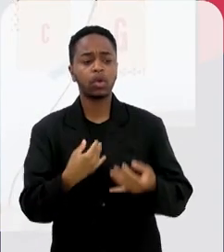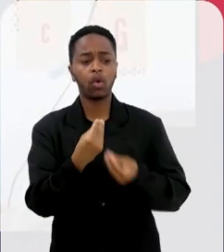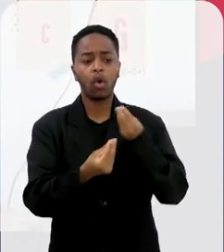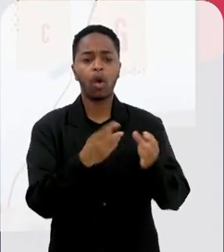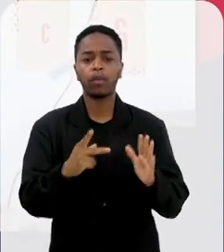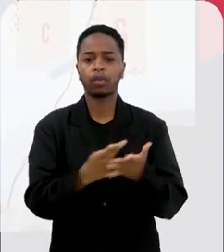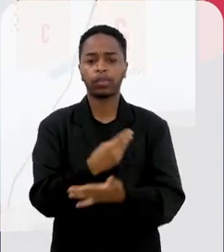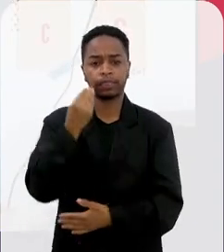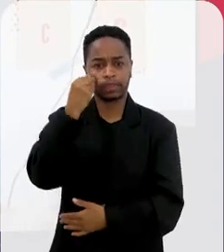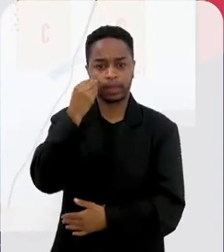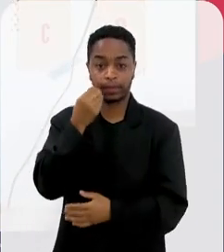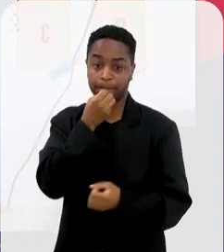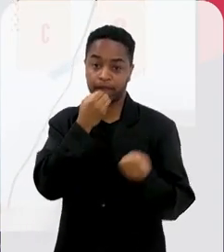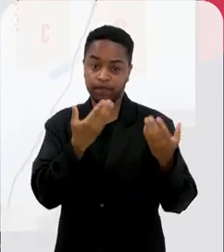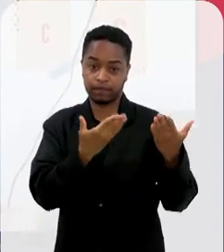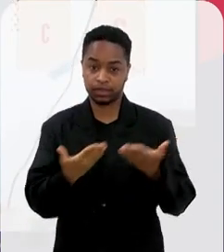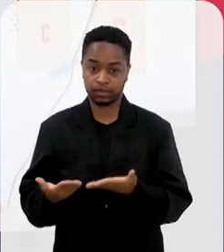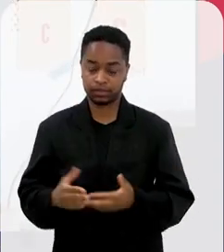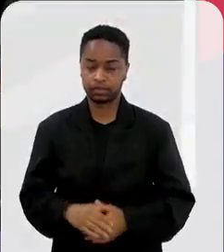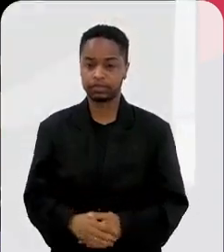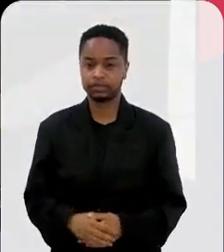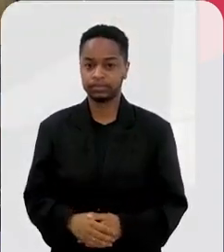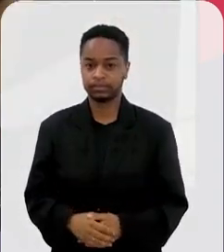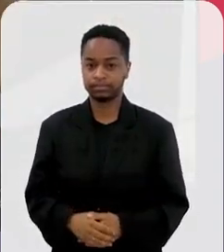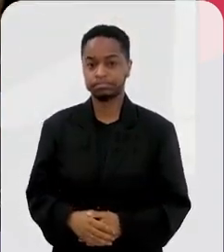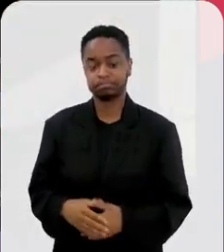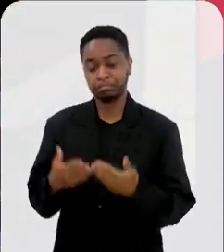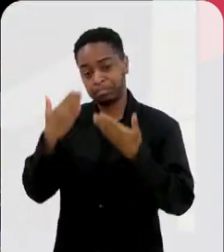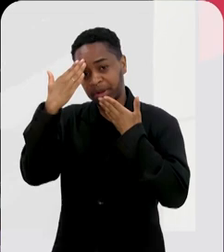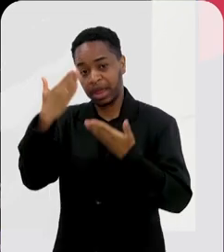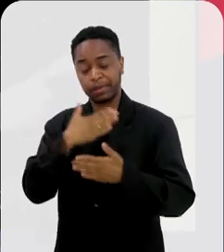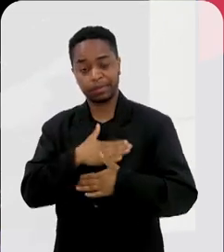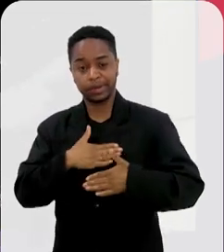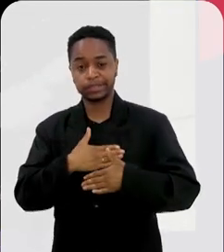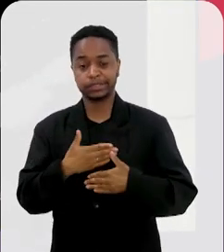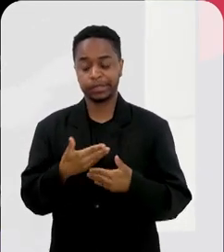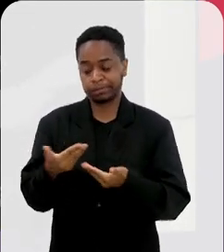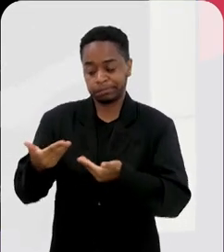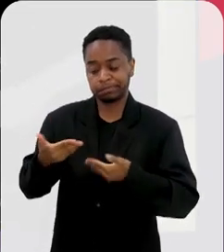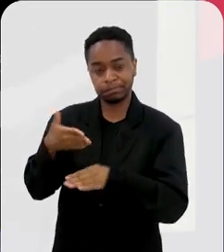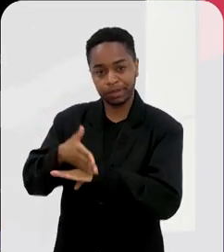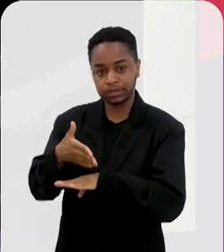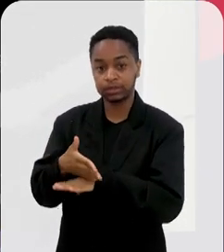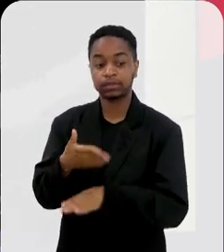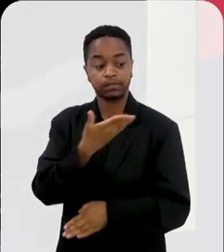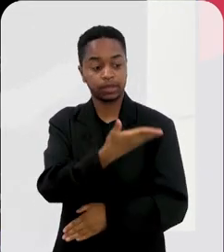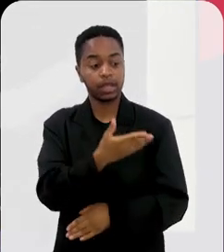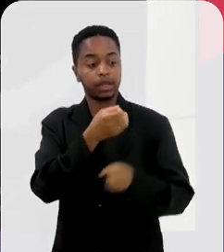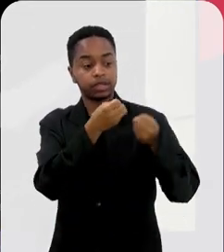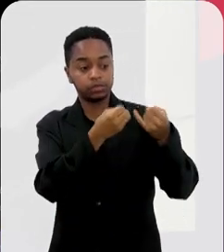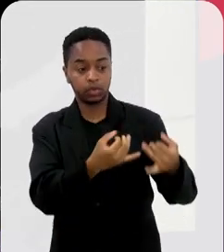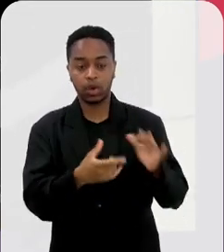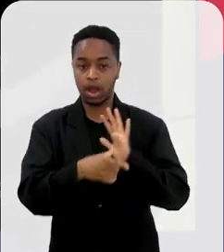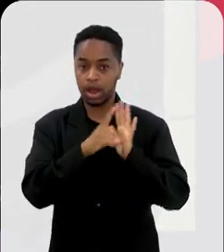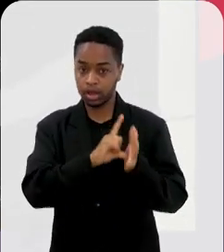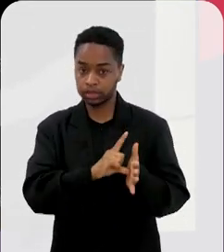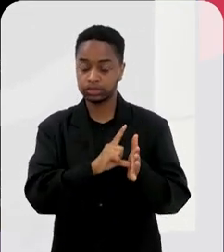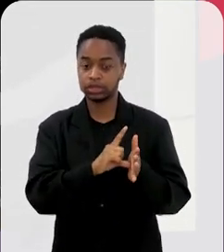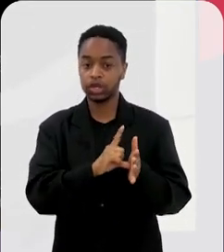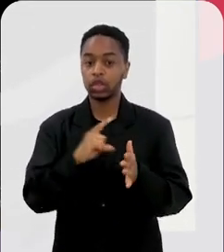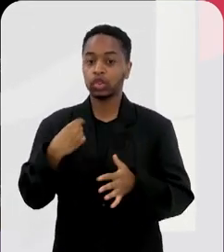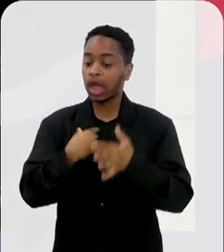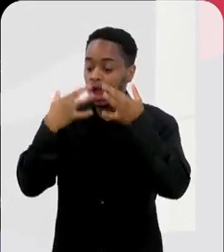que foram esses testes, por favor, bem-vinda. Obrigada, é um prazer estar aqui. Como a Sonisa comentou, o que